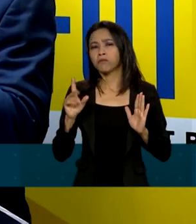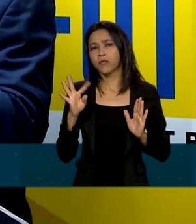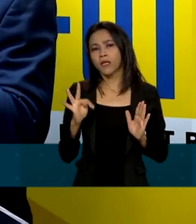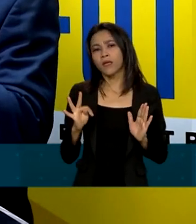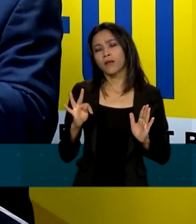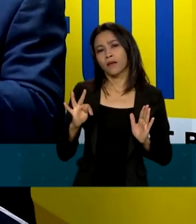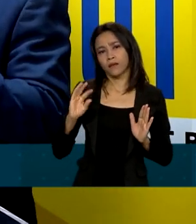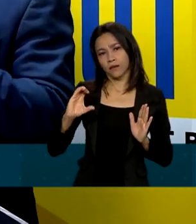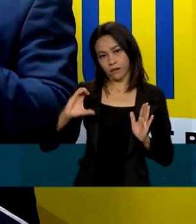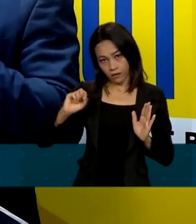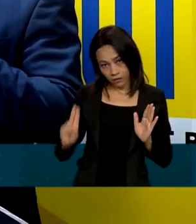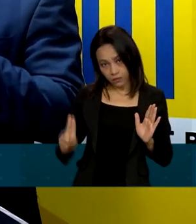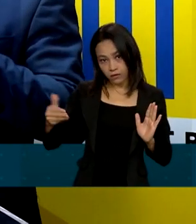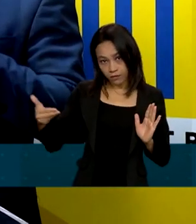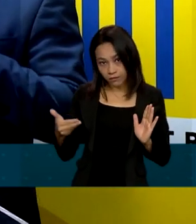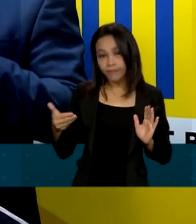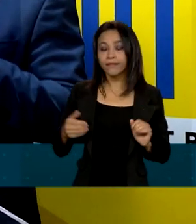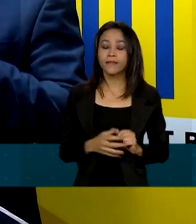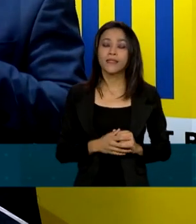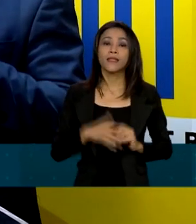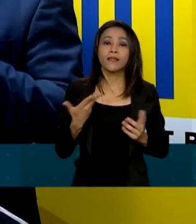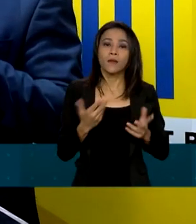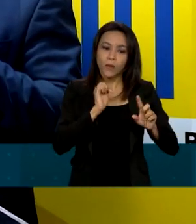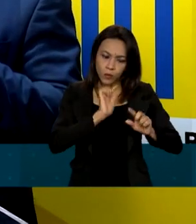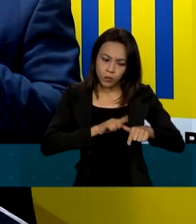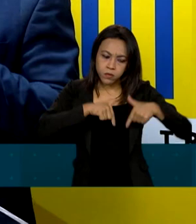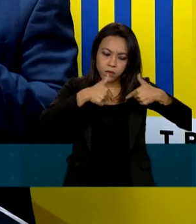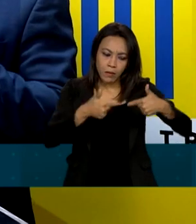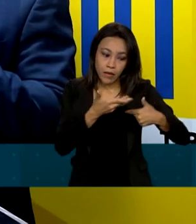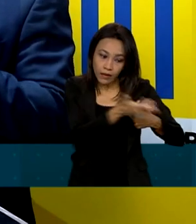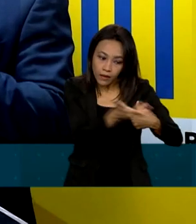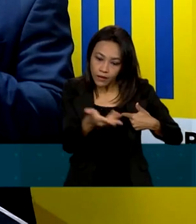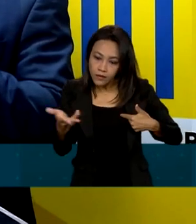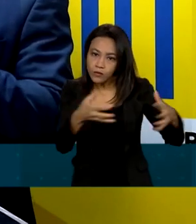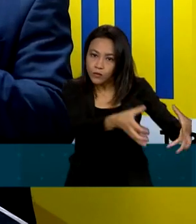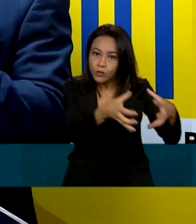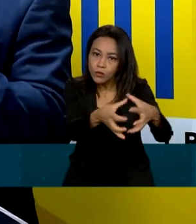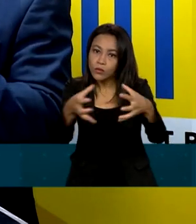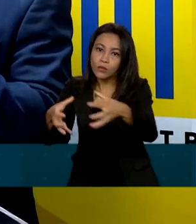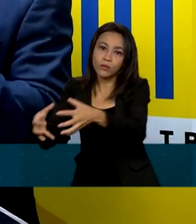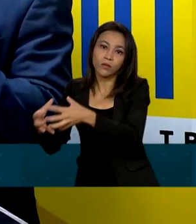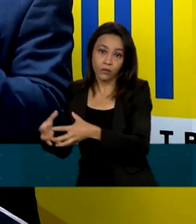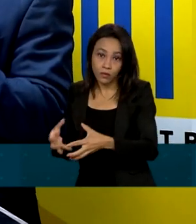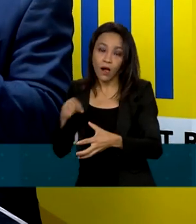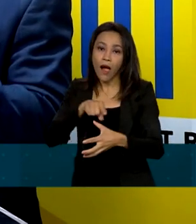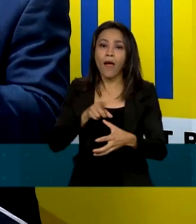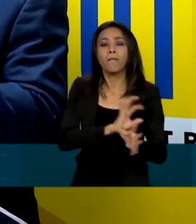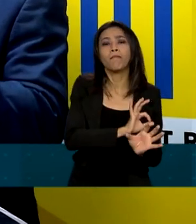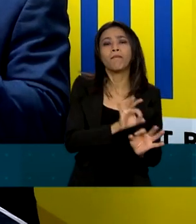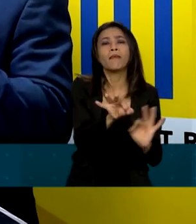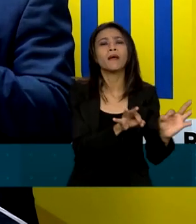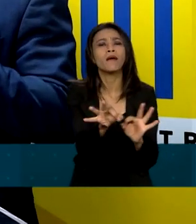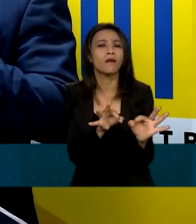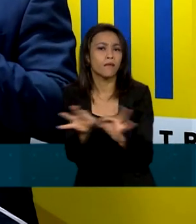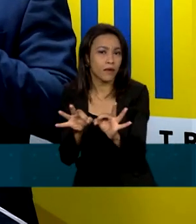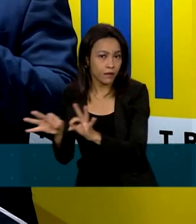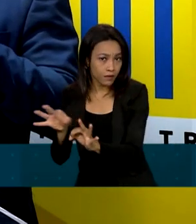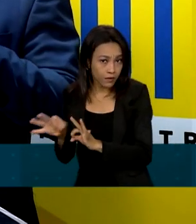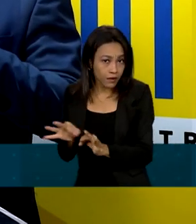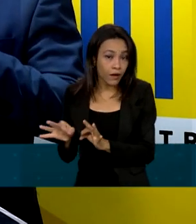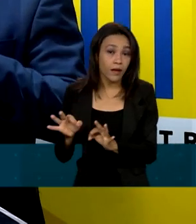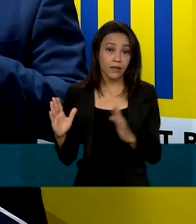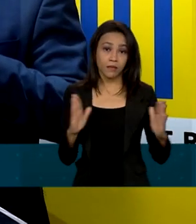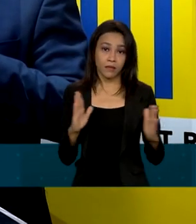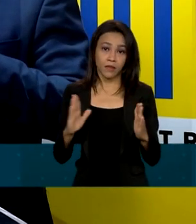Bruno Dantas, então o trabalho desses grupos são fazer essa preparação da